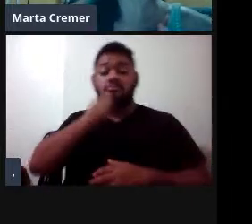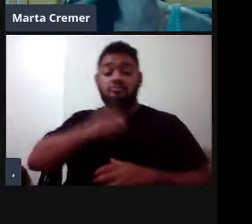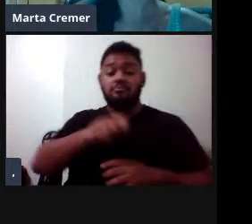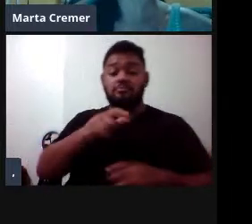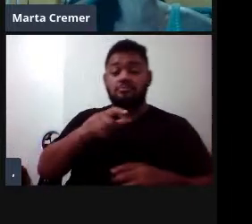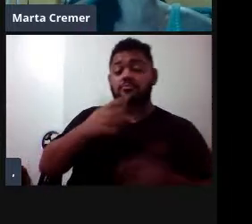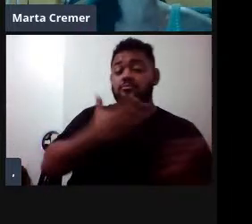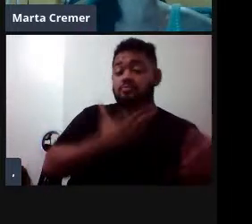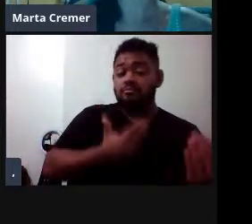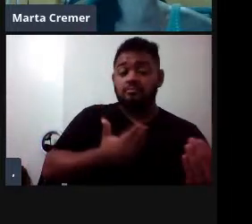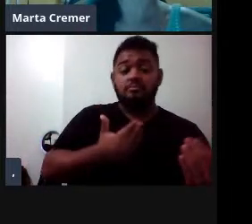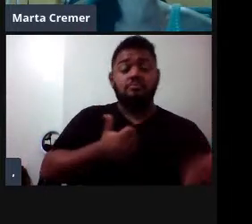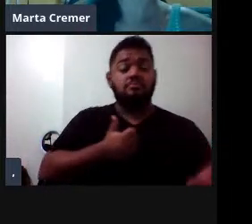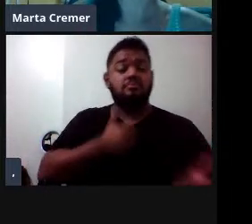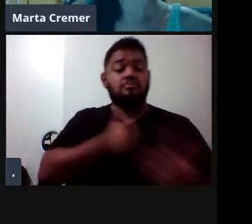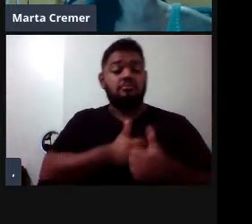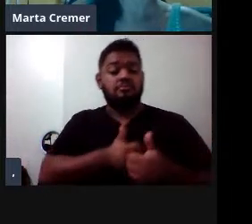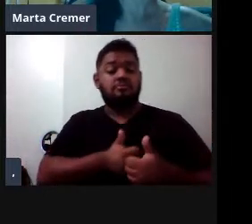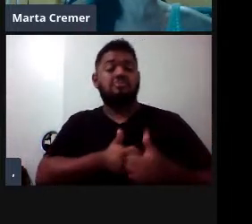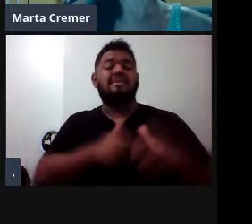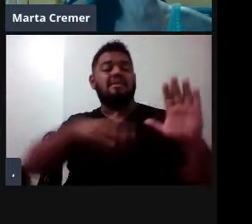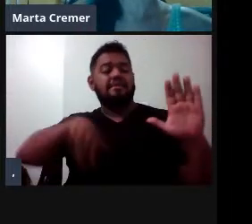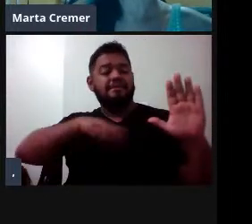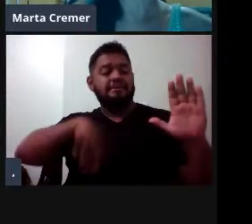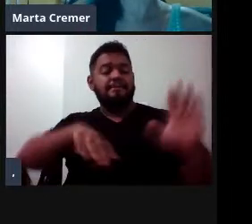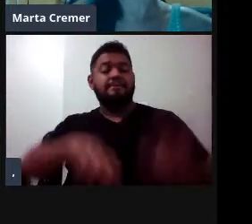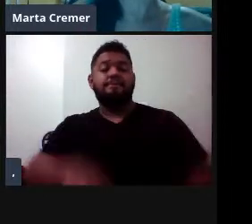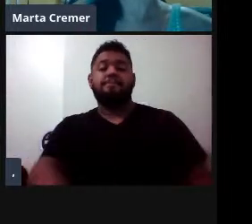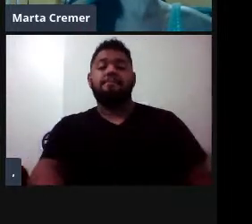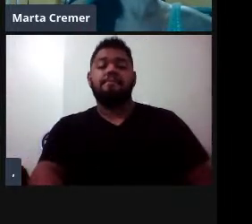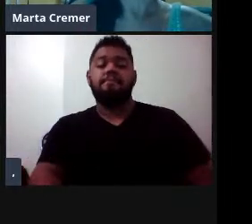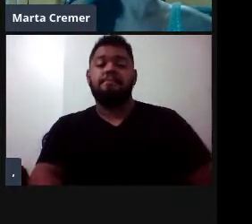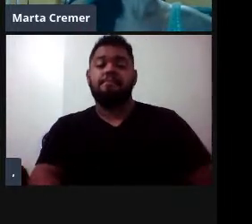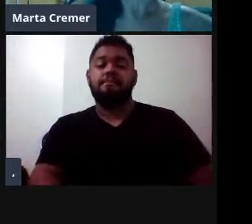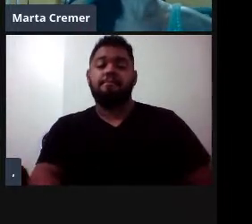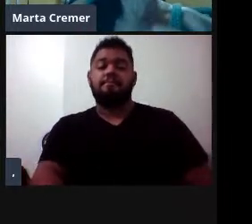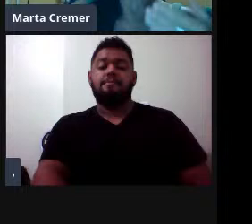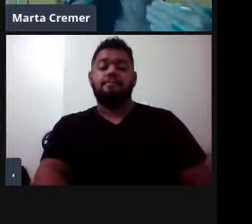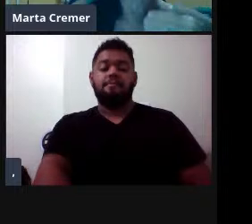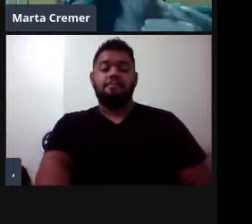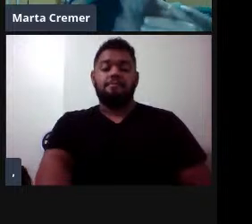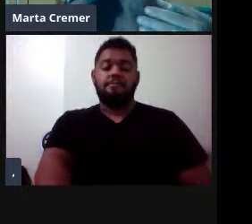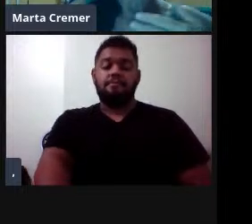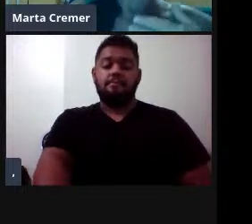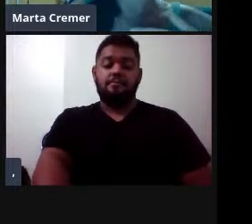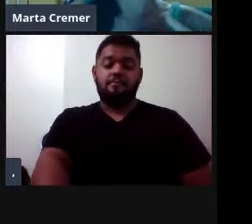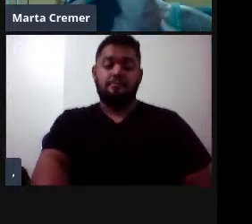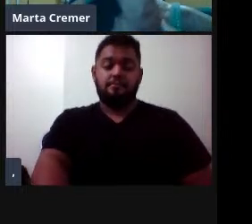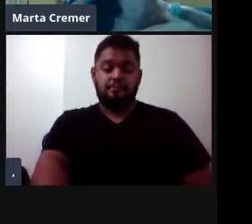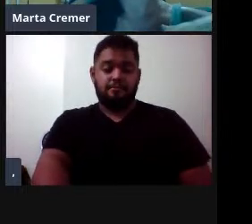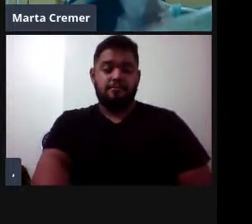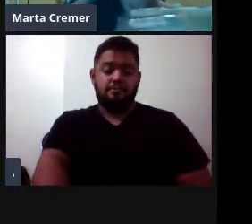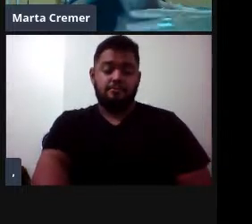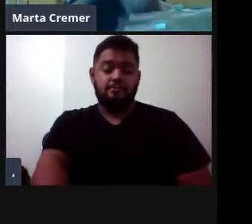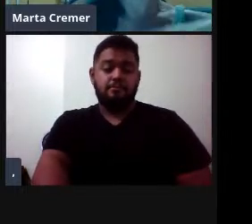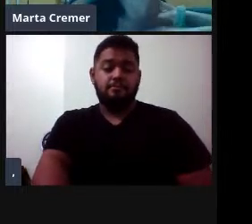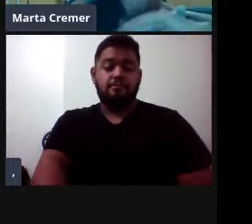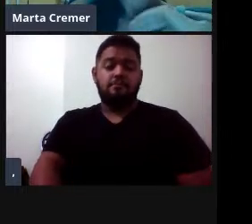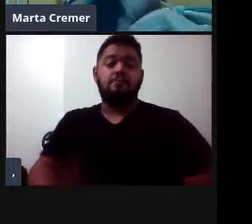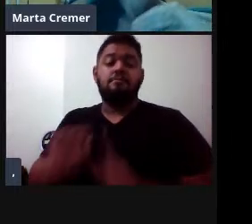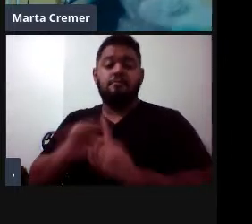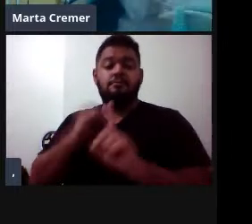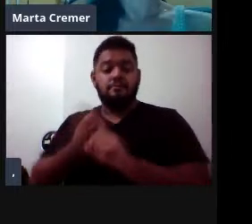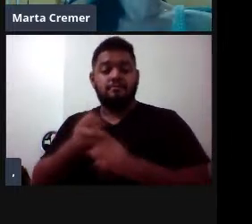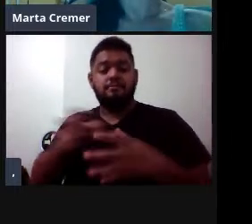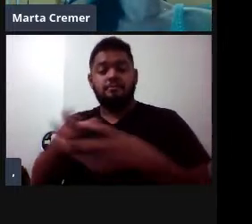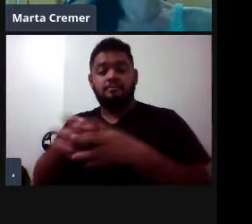jovens ficam restritos às áreas mais de latitudes menores. E, no caso, nessas sociedades, né, nesses grupos